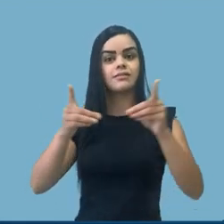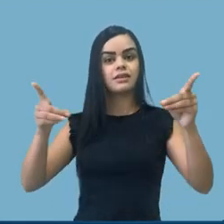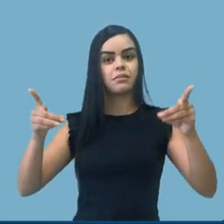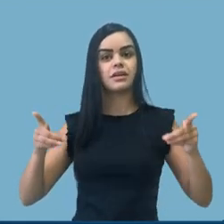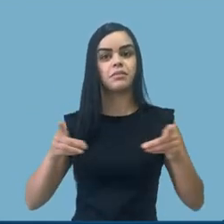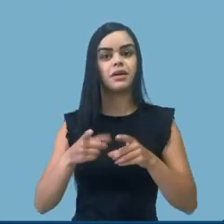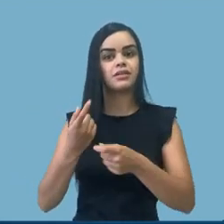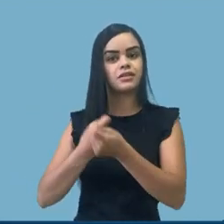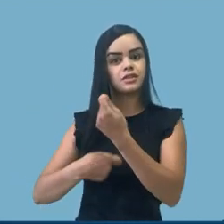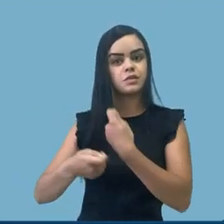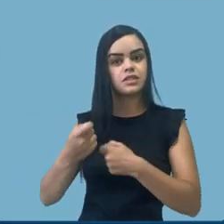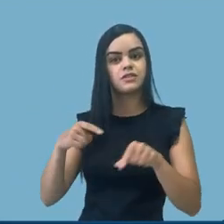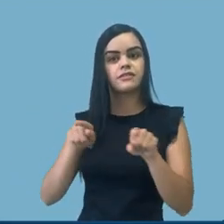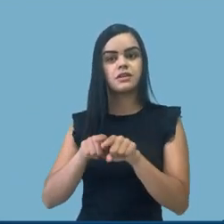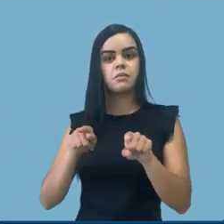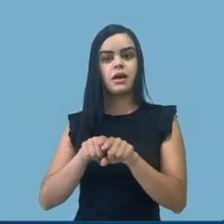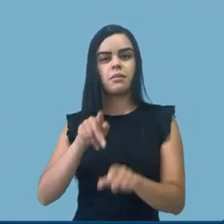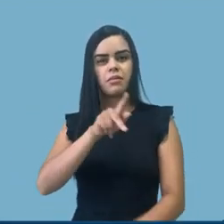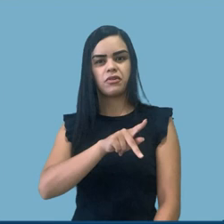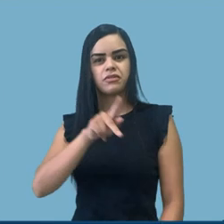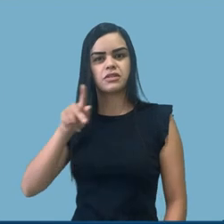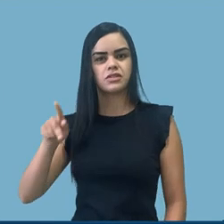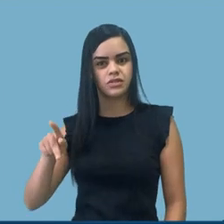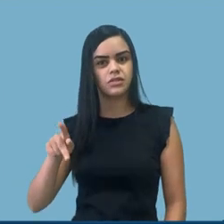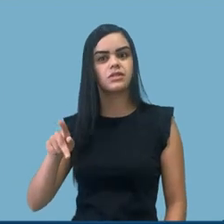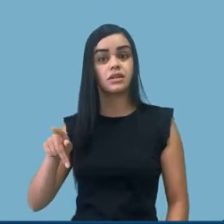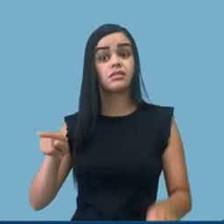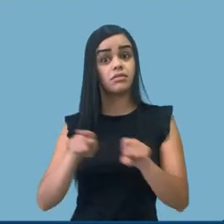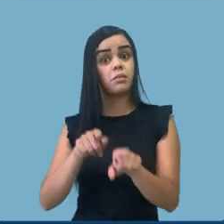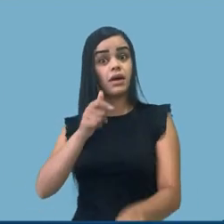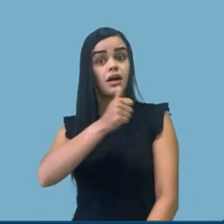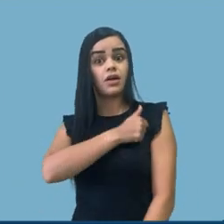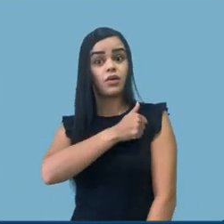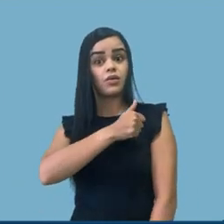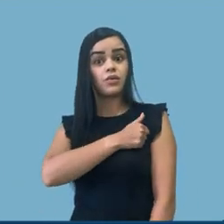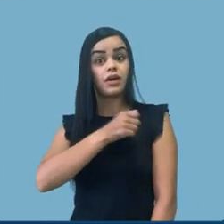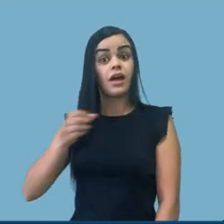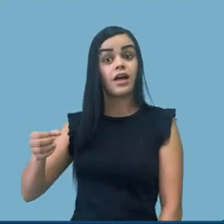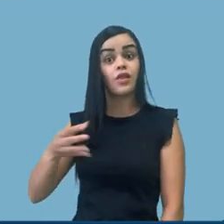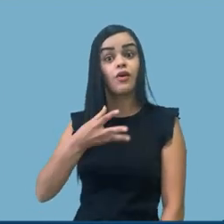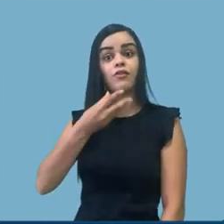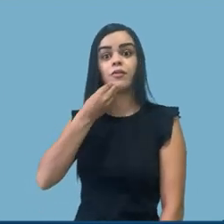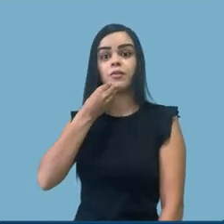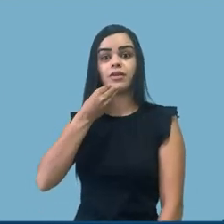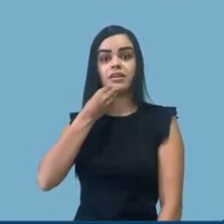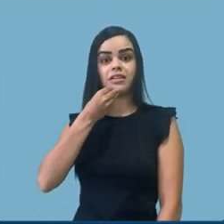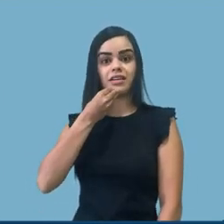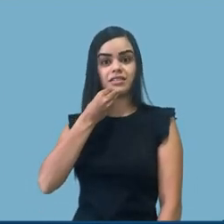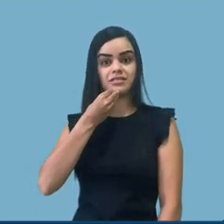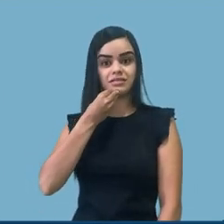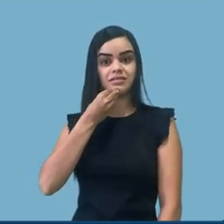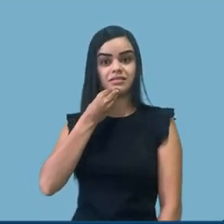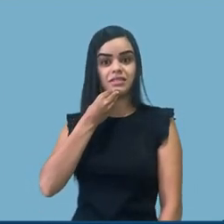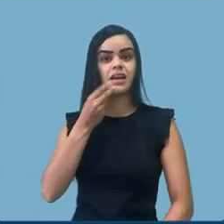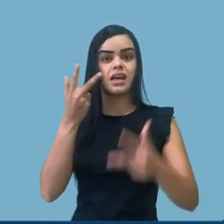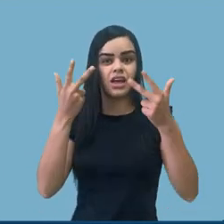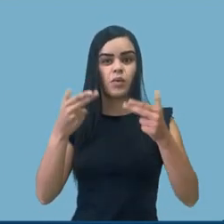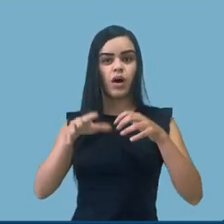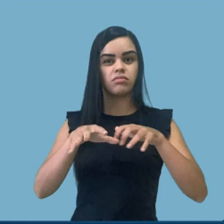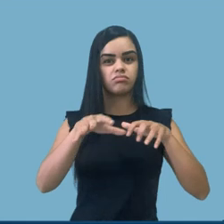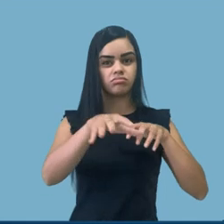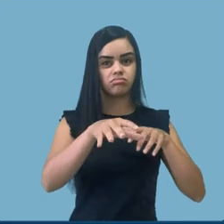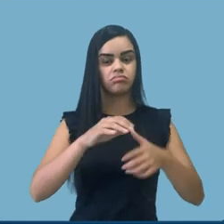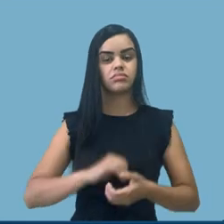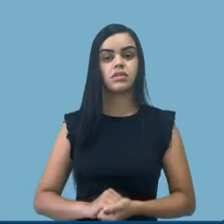administrativas equivalentes, docentes e estudantes. Vai ser uma nova oferta, assim como foram os períodos especiais. Novas